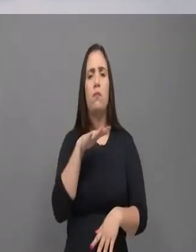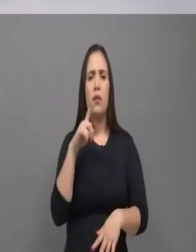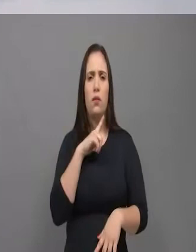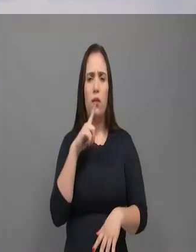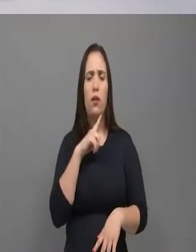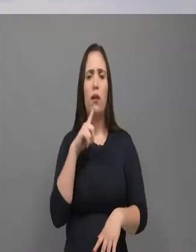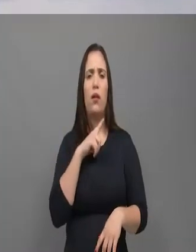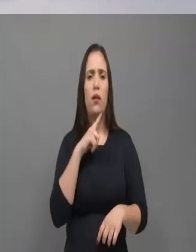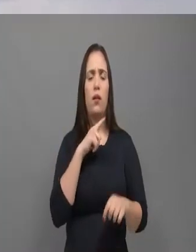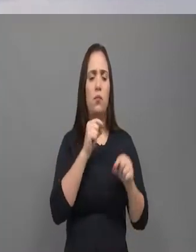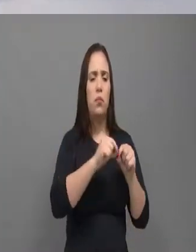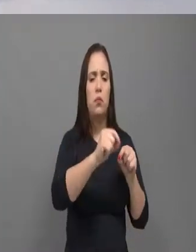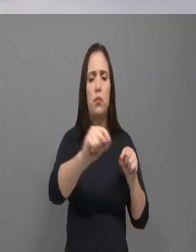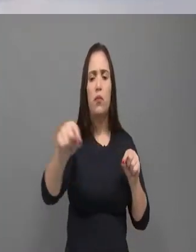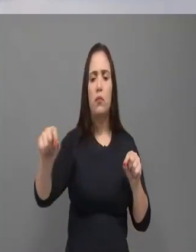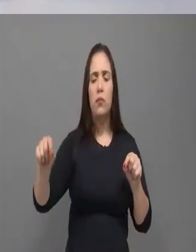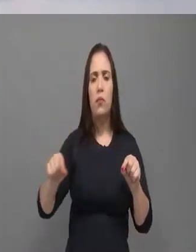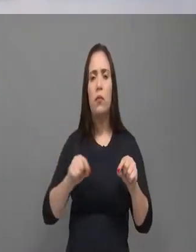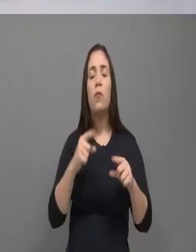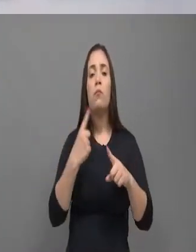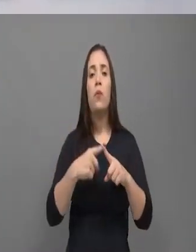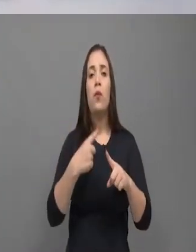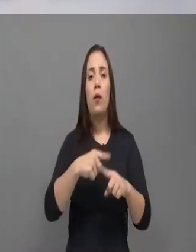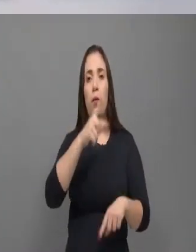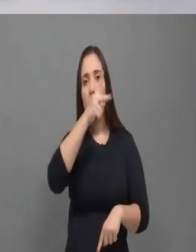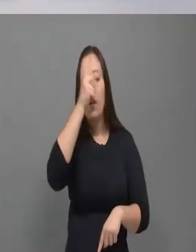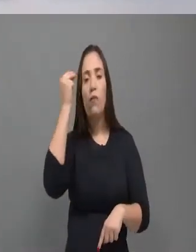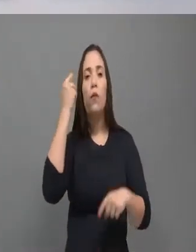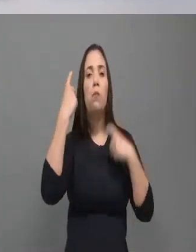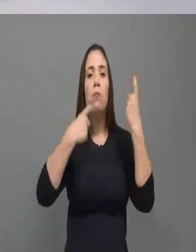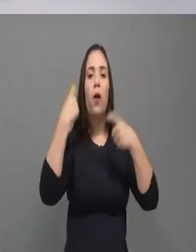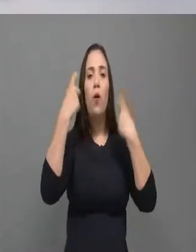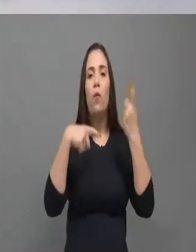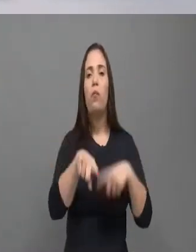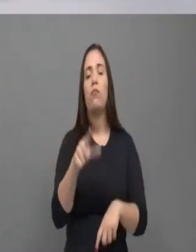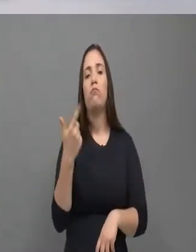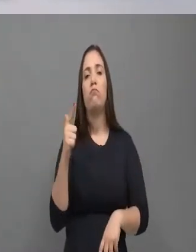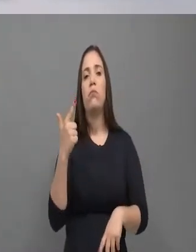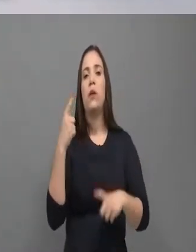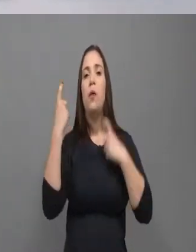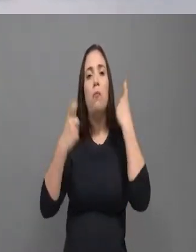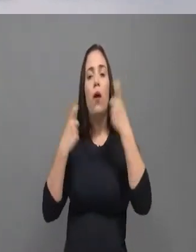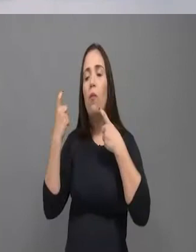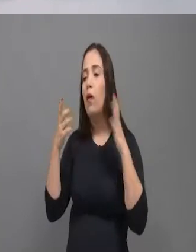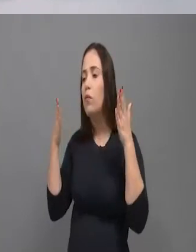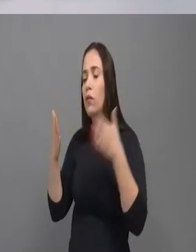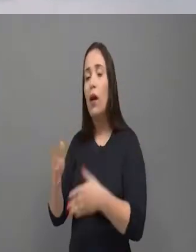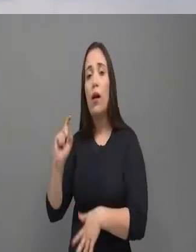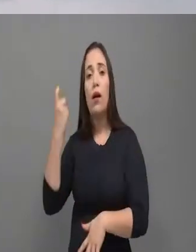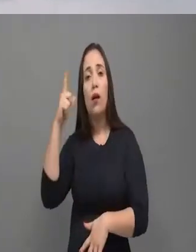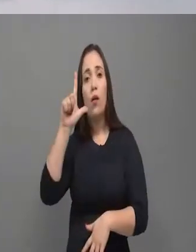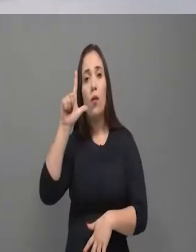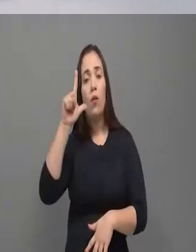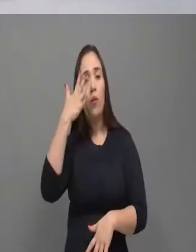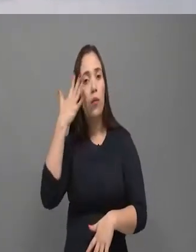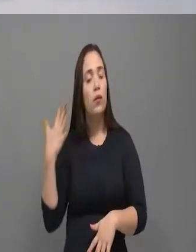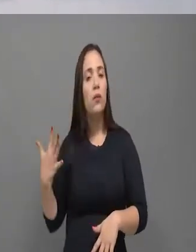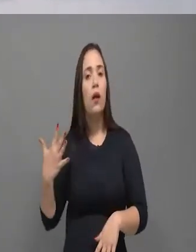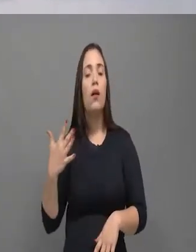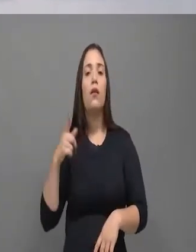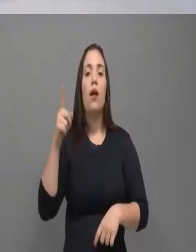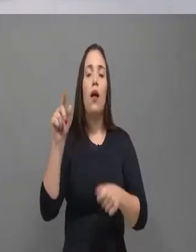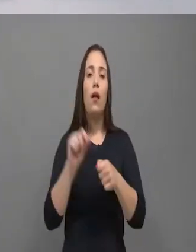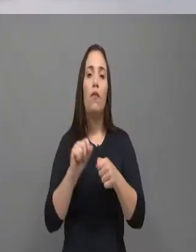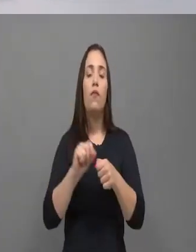concluir ainda. Mas levando o progresso para aquela região oeste da cidade, que é uma região muito pobre, é uma região muito sofrida,